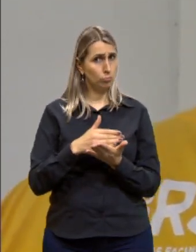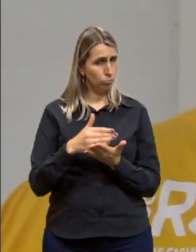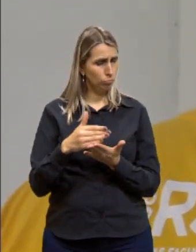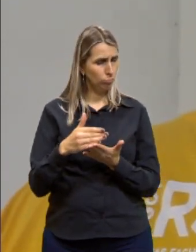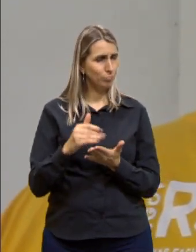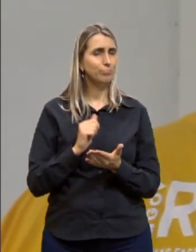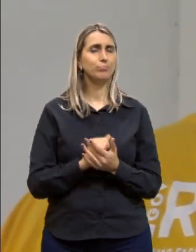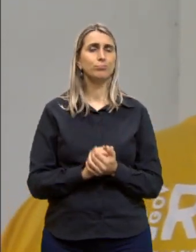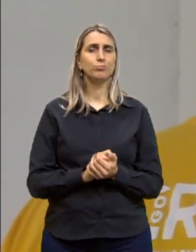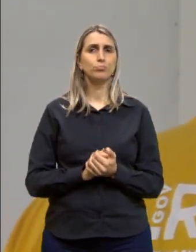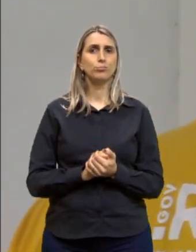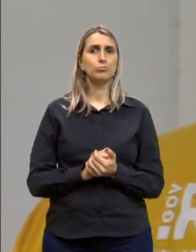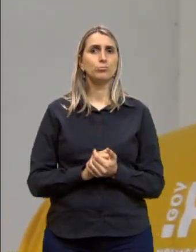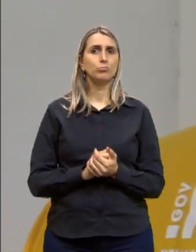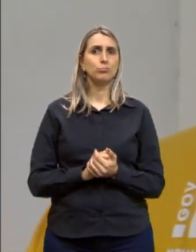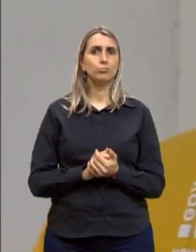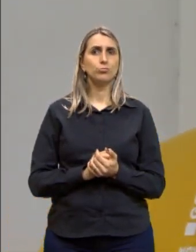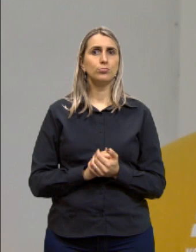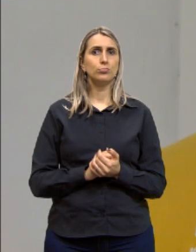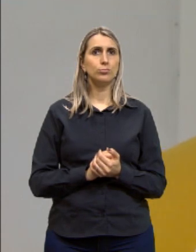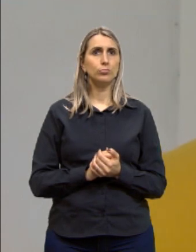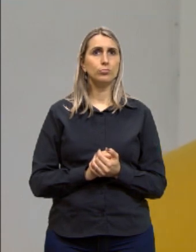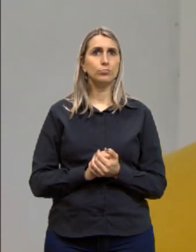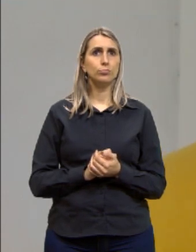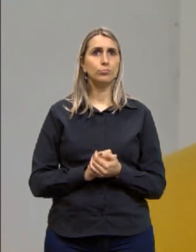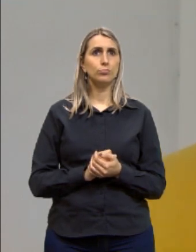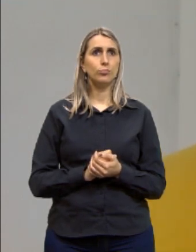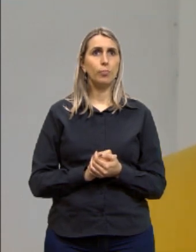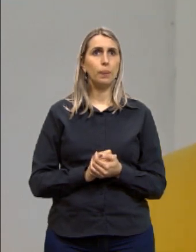um contexto inicial, tá?